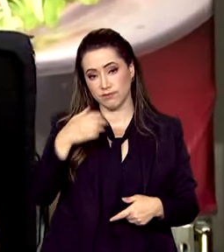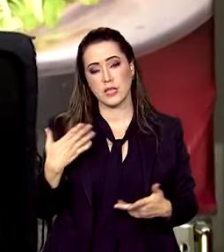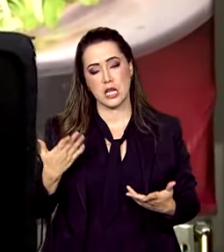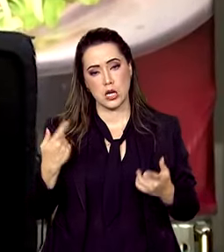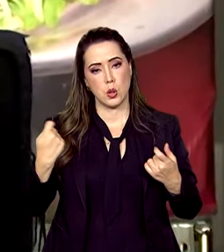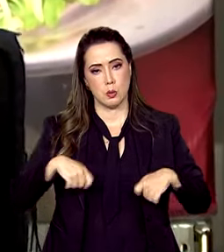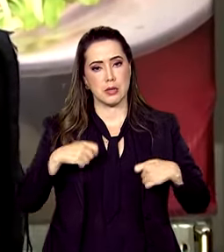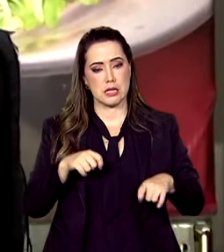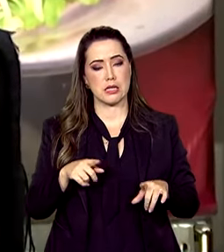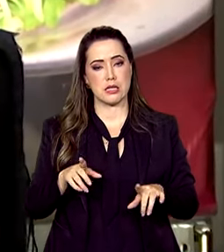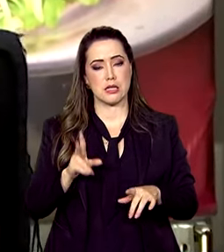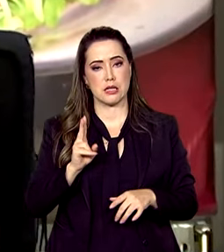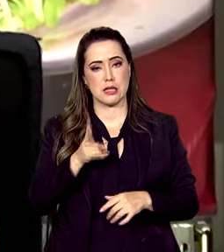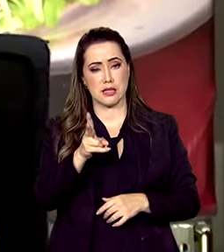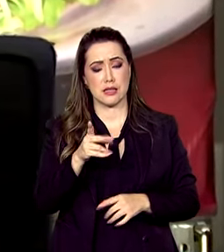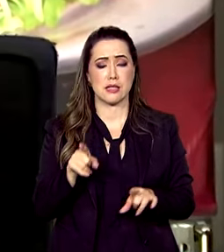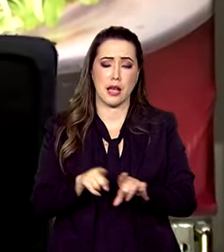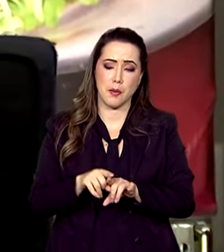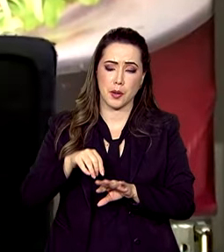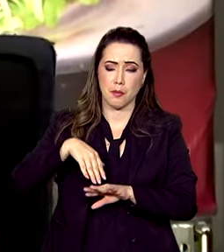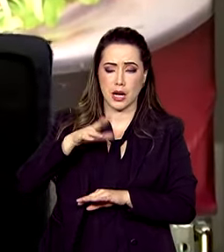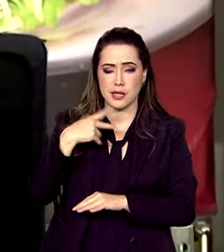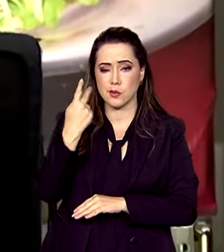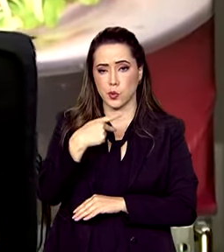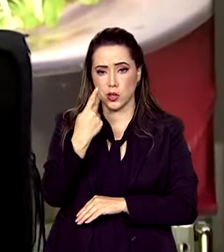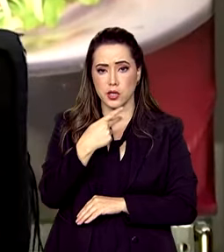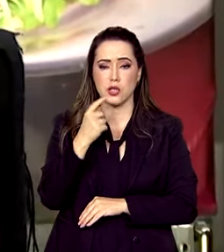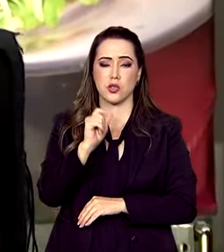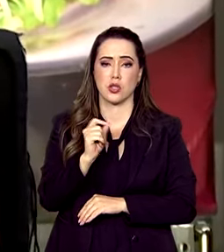mais de políticas públicas que melhoram a nossa alimentação escolar. verdadeiro,